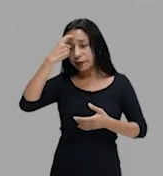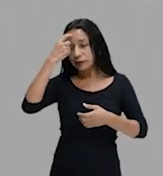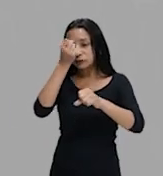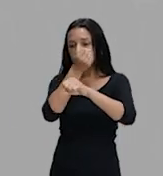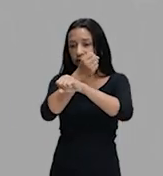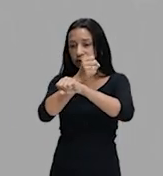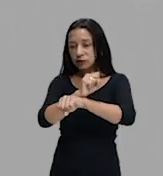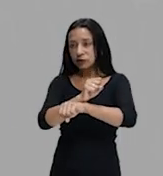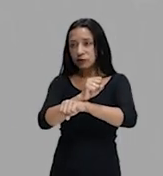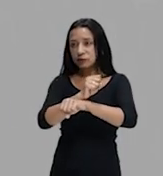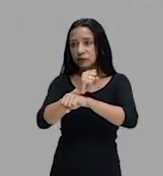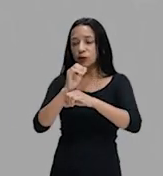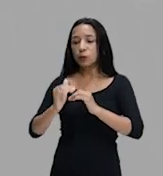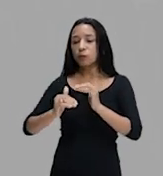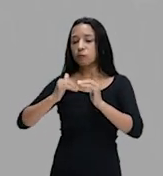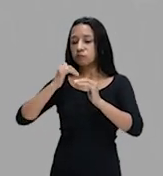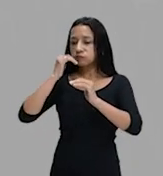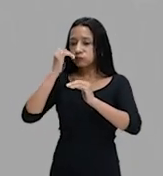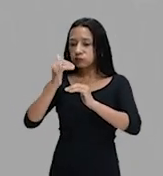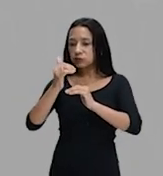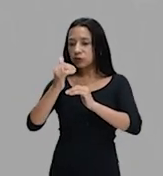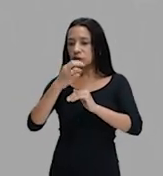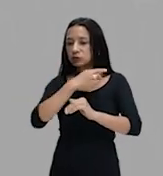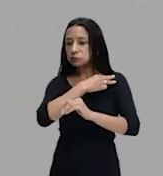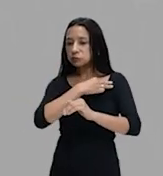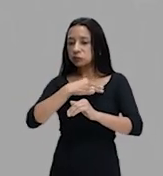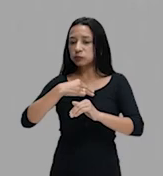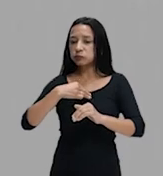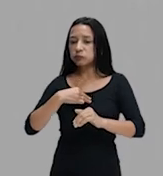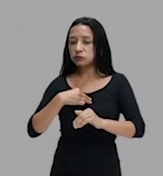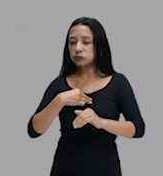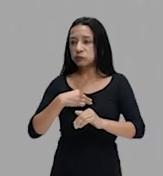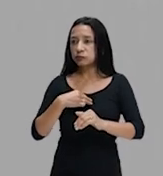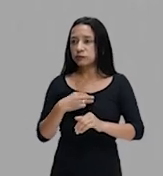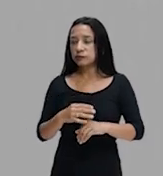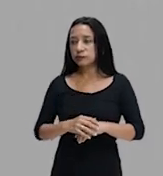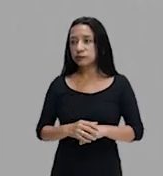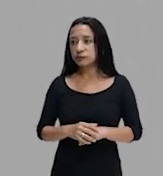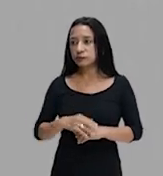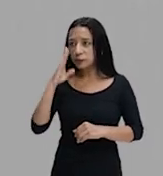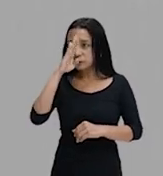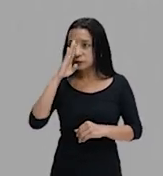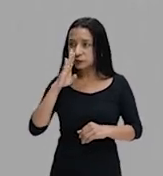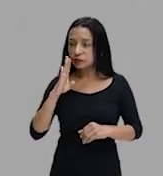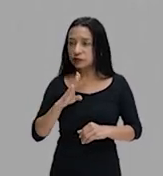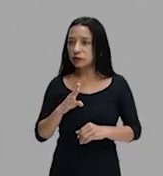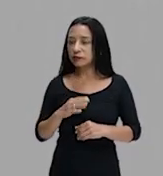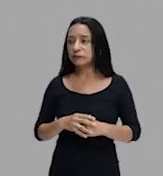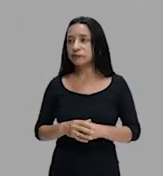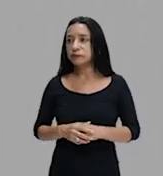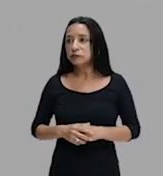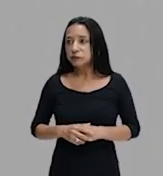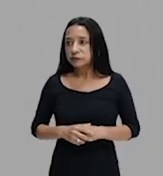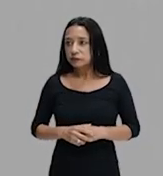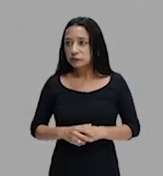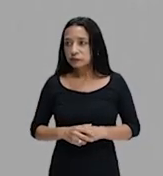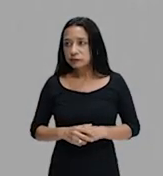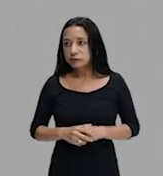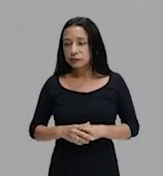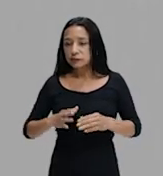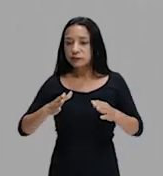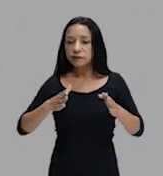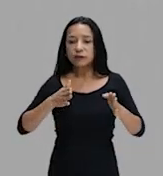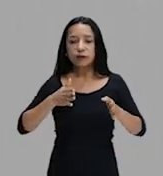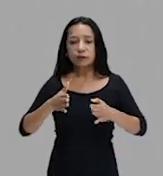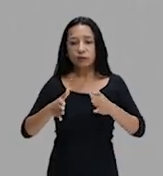comando de uma elite branca da Marinha Brasileira. Durante o período republicano, ainda na